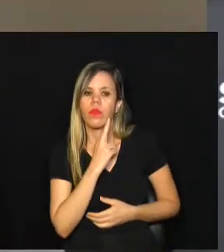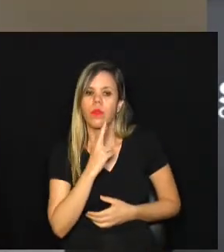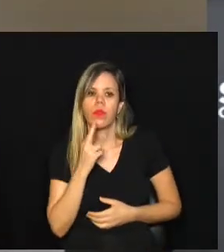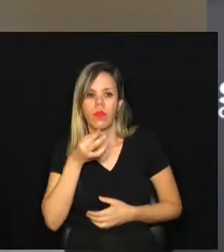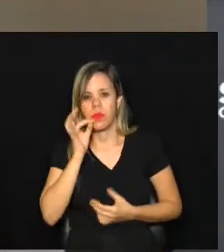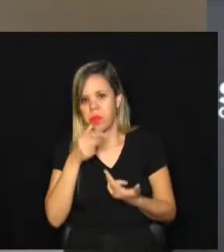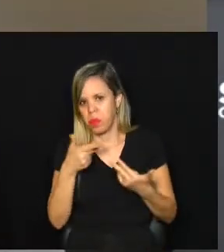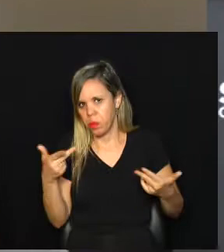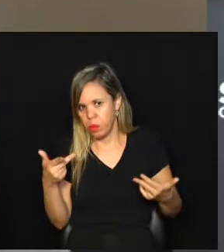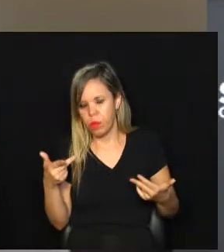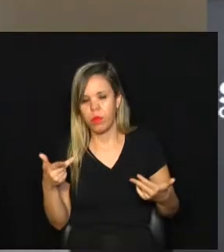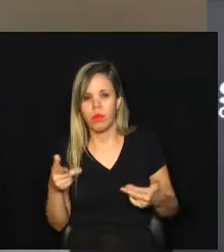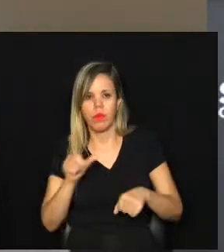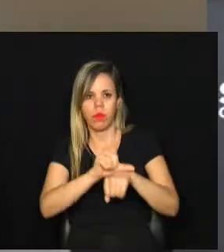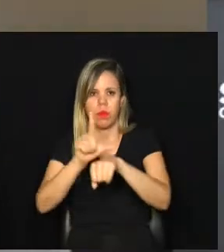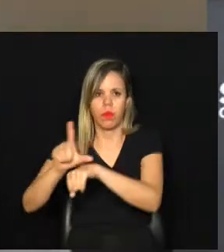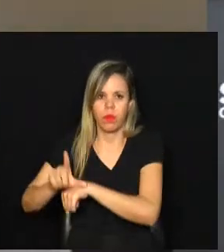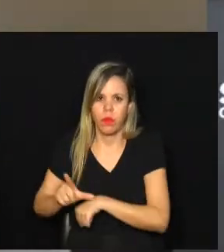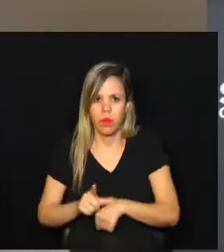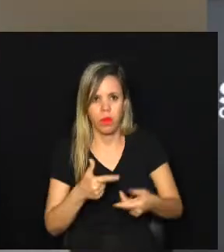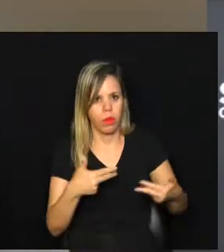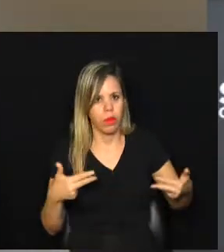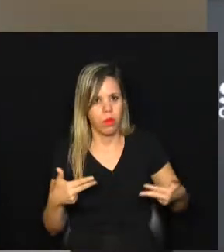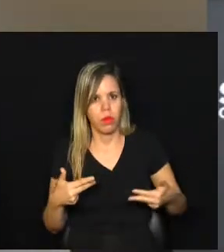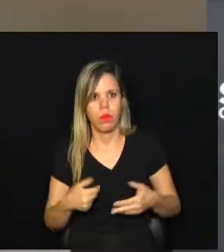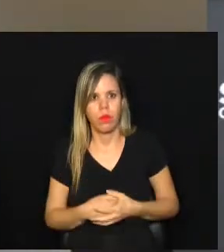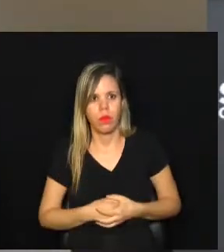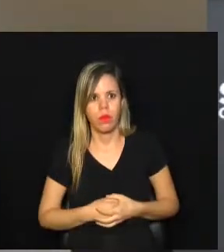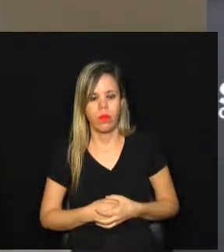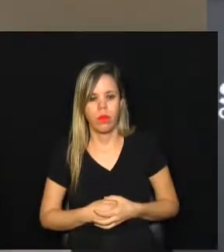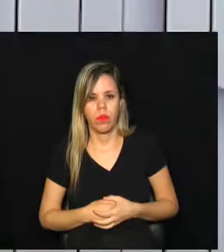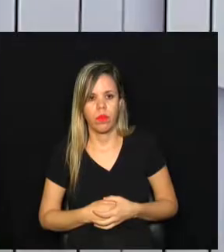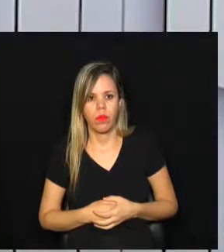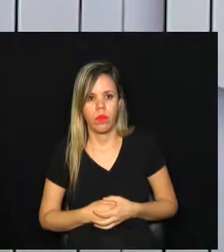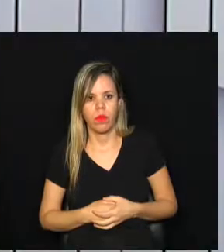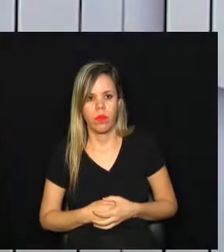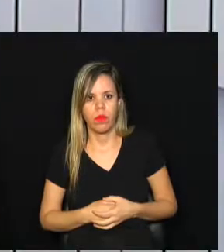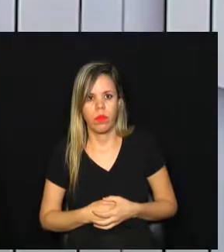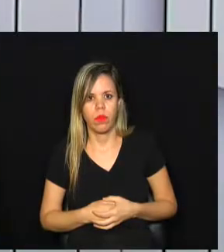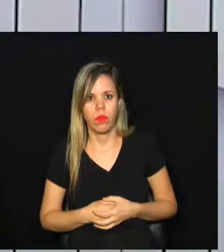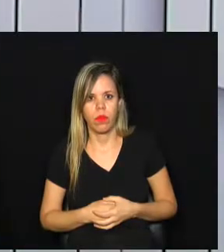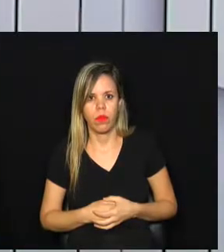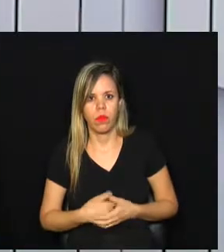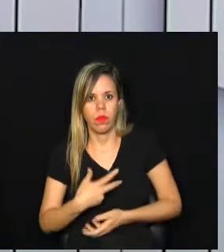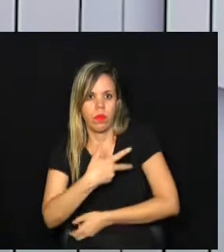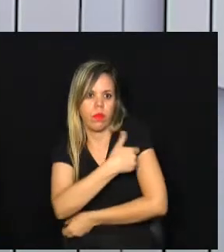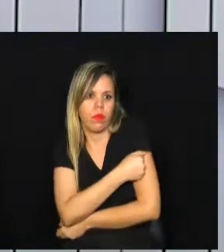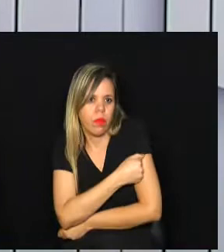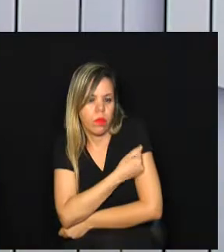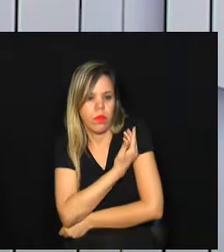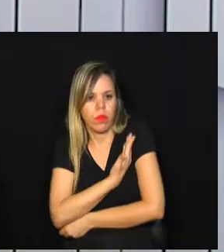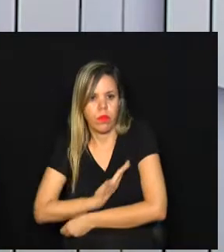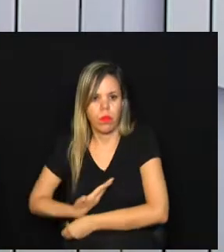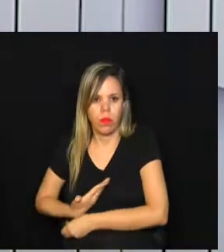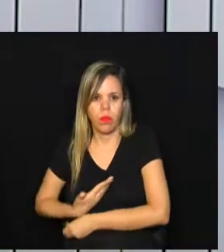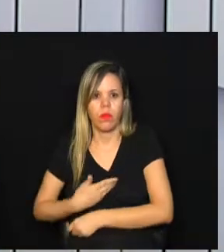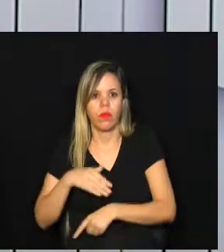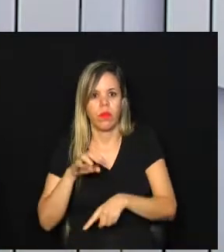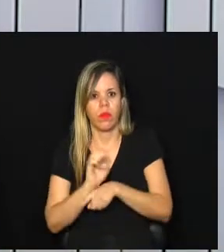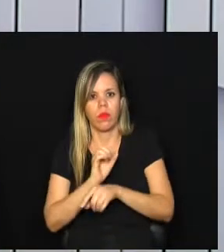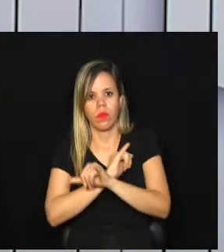café, comércio e demais serviços. Sobre vacinação, o governo do Estado